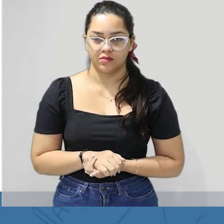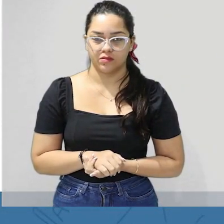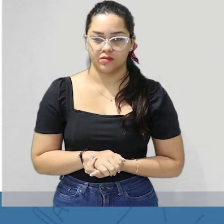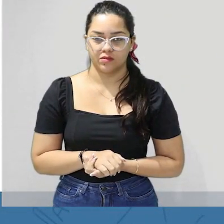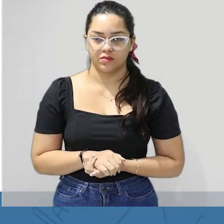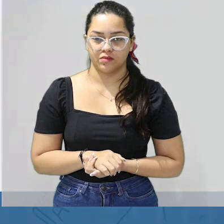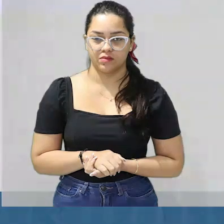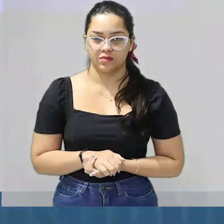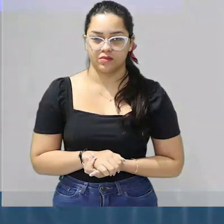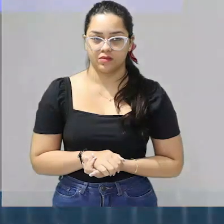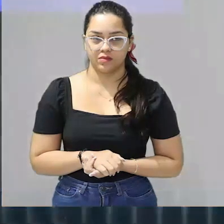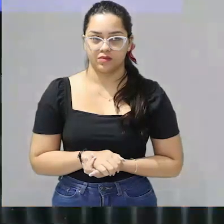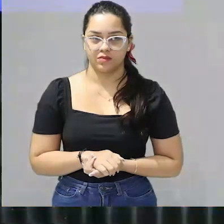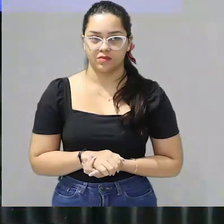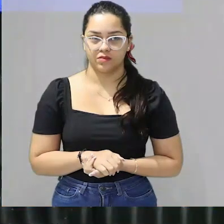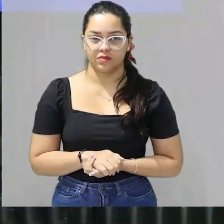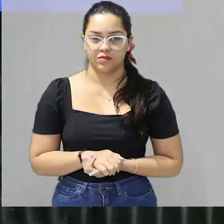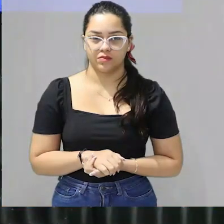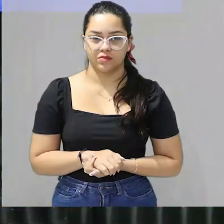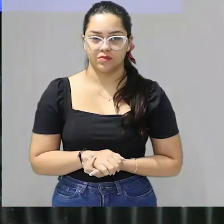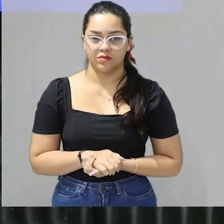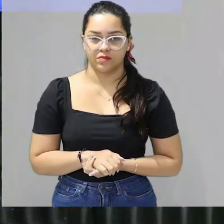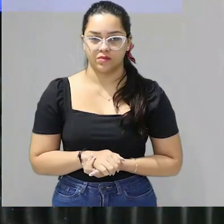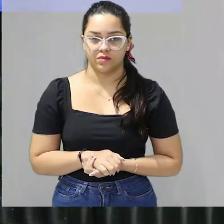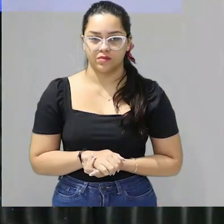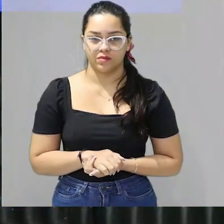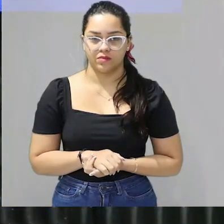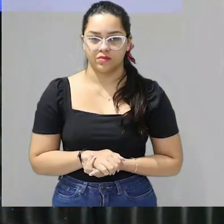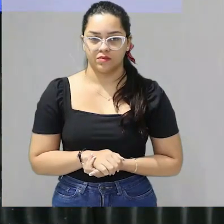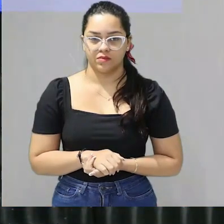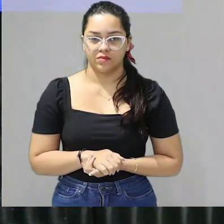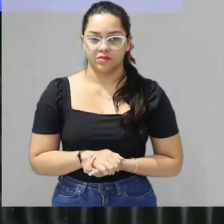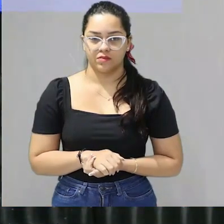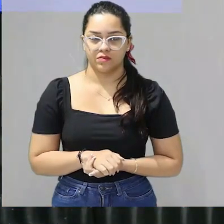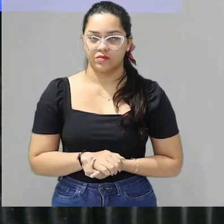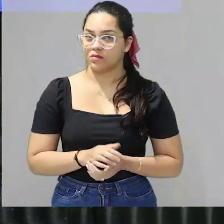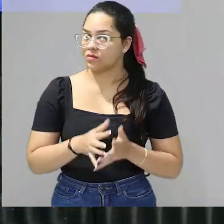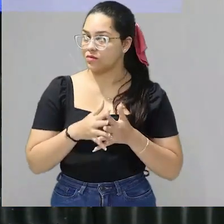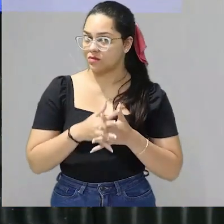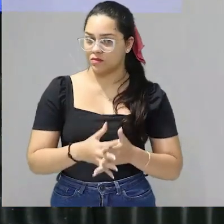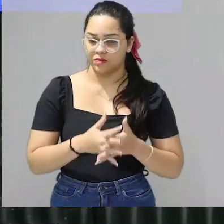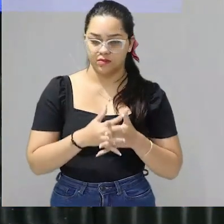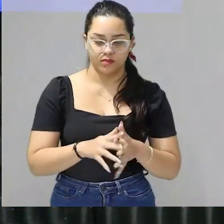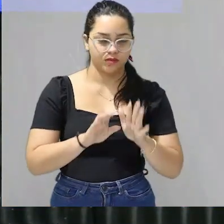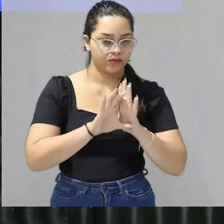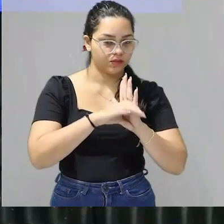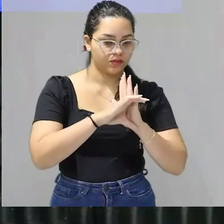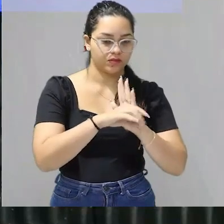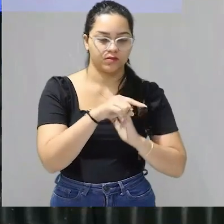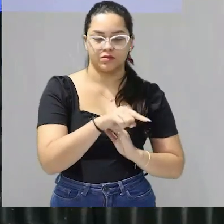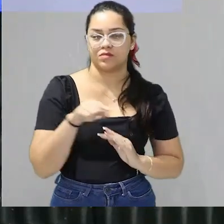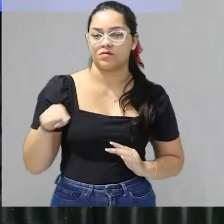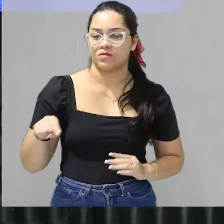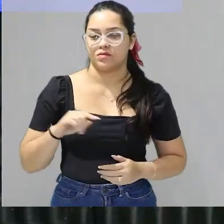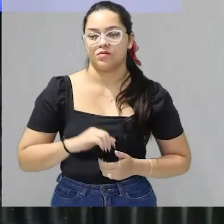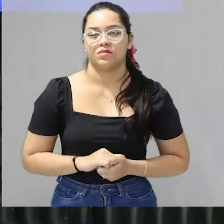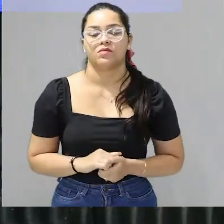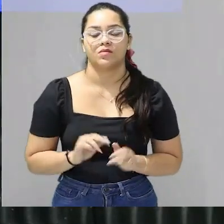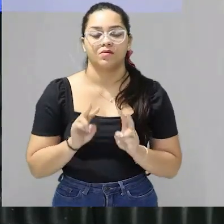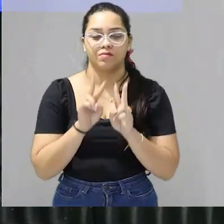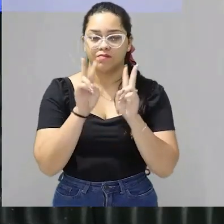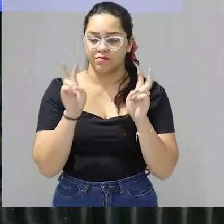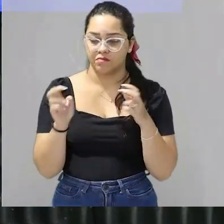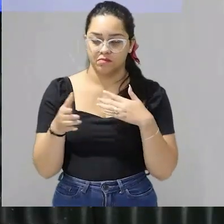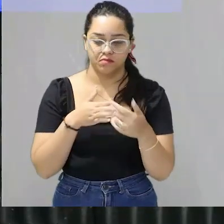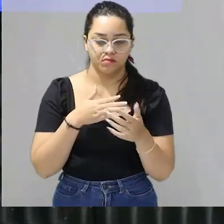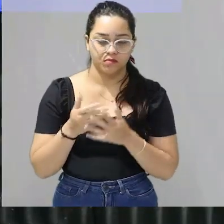suporte a sua tese chama-se de argumento então não confundam esses conceitos aí turma assunto